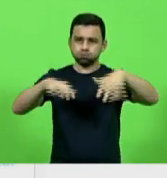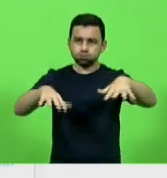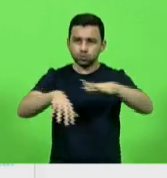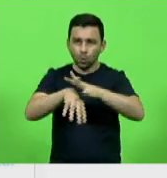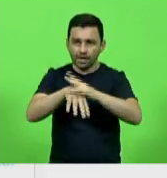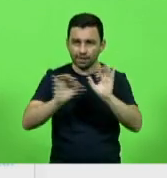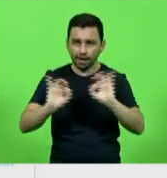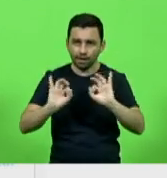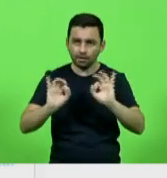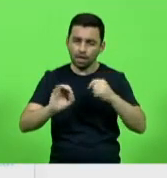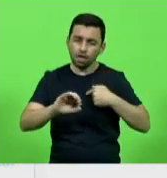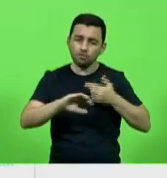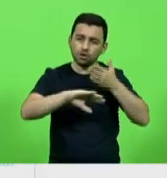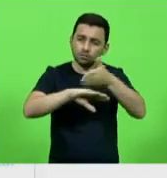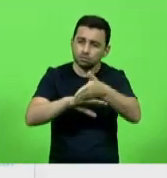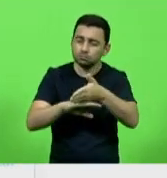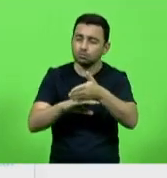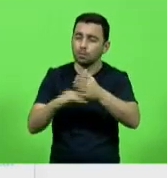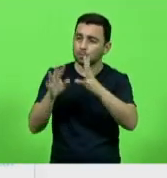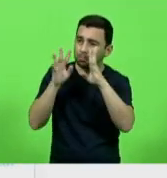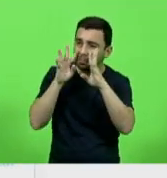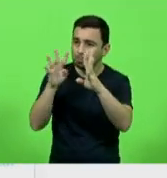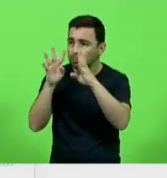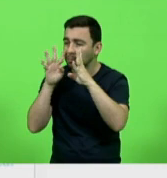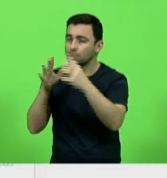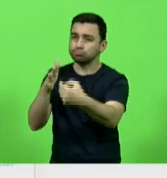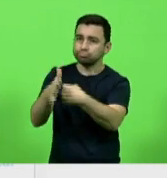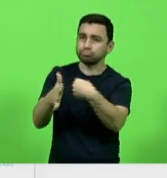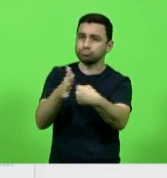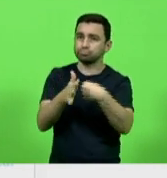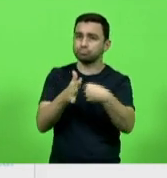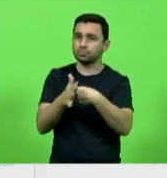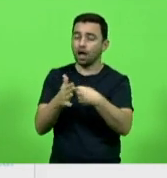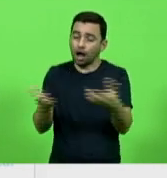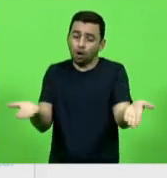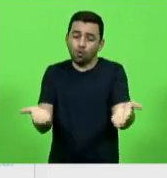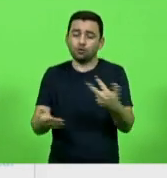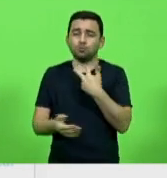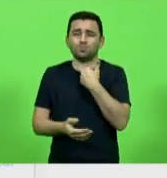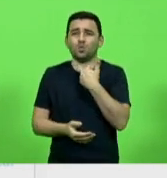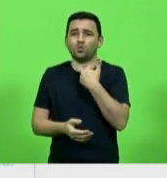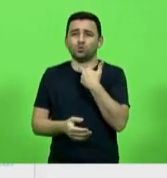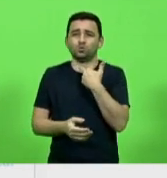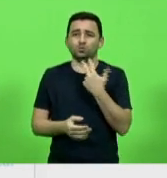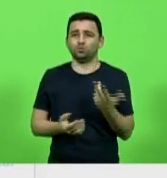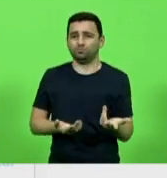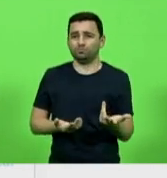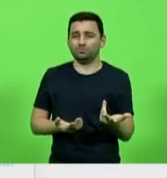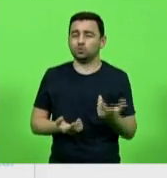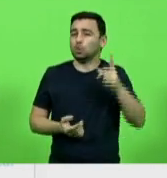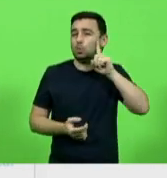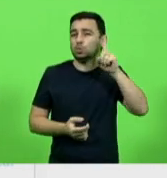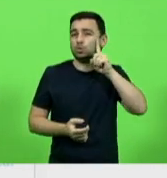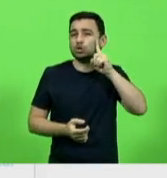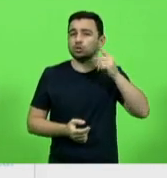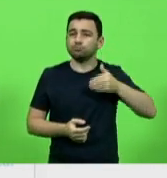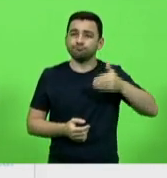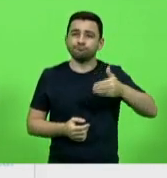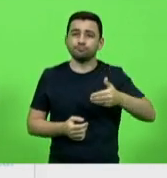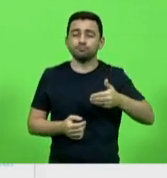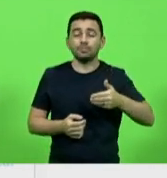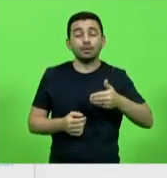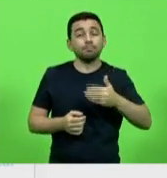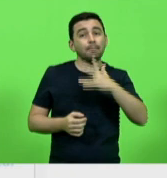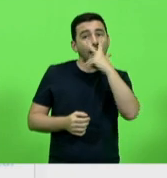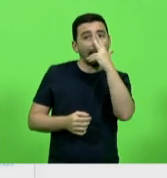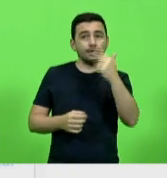cada um de vocês e ouvia as suas questões. Não pude mais fazer isso. Assim, no dia a dia, pode parecer que